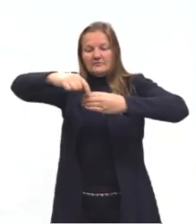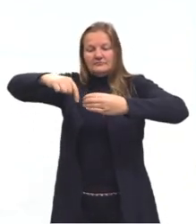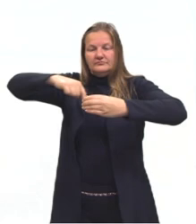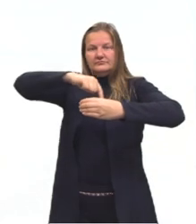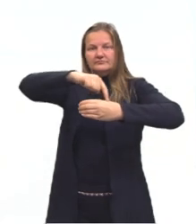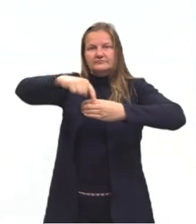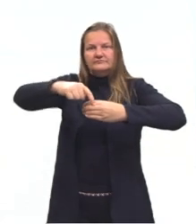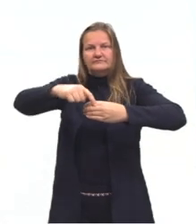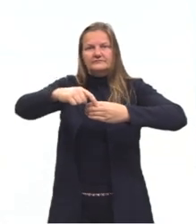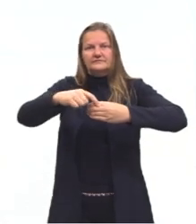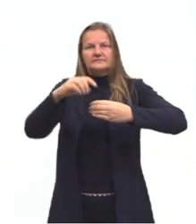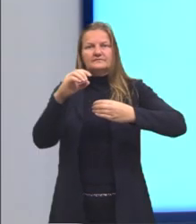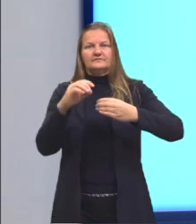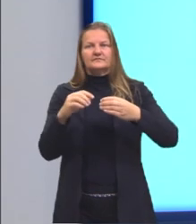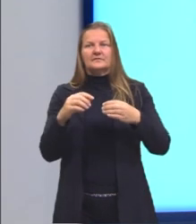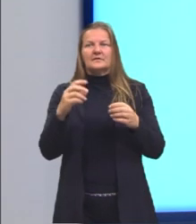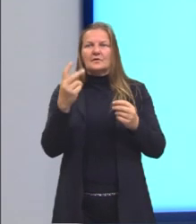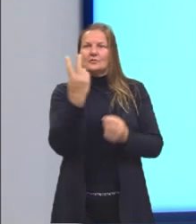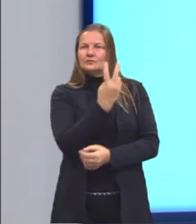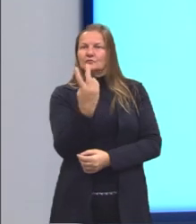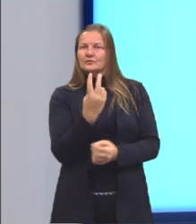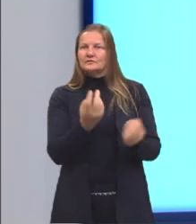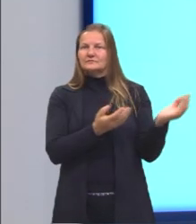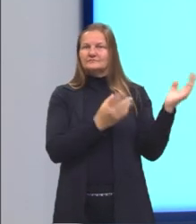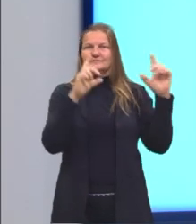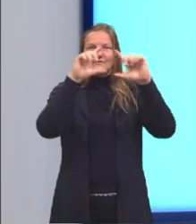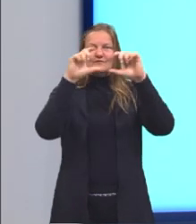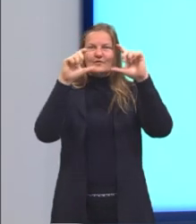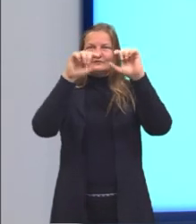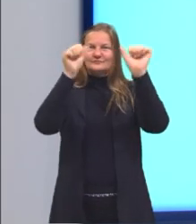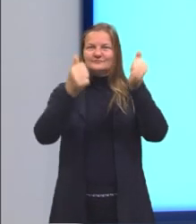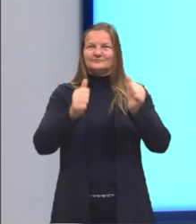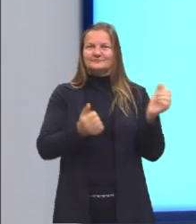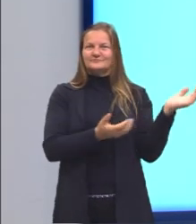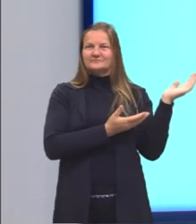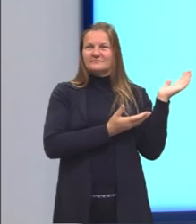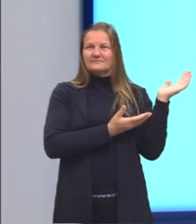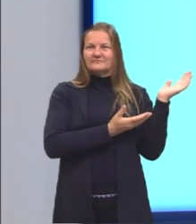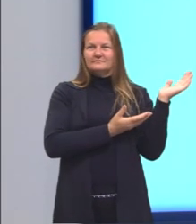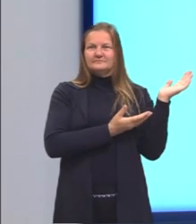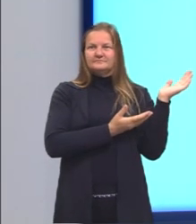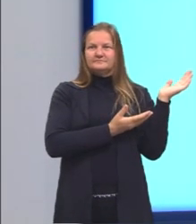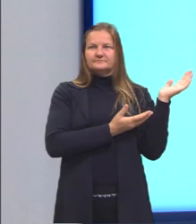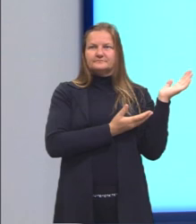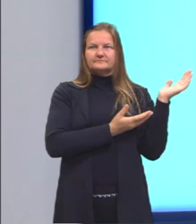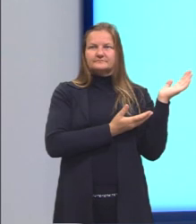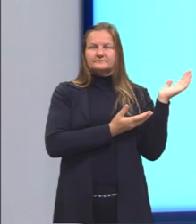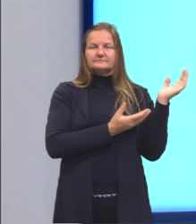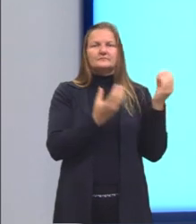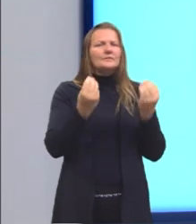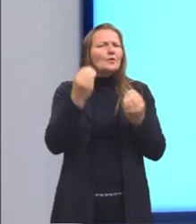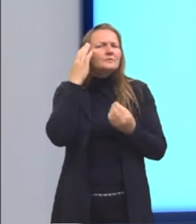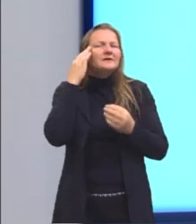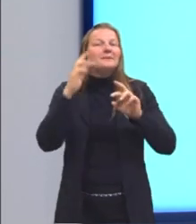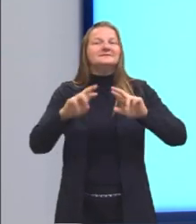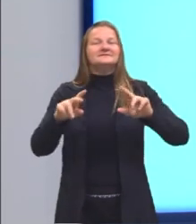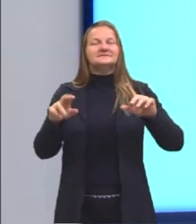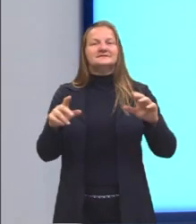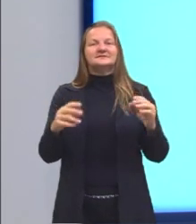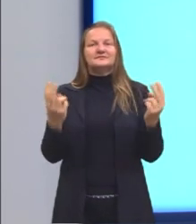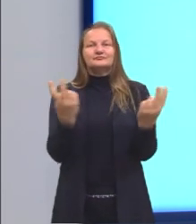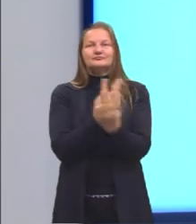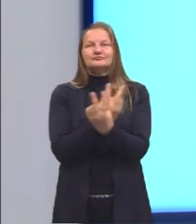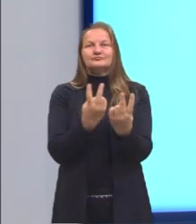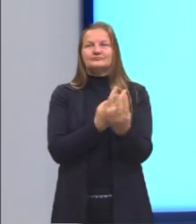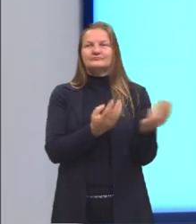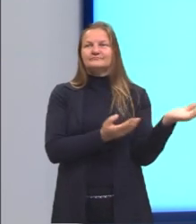Aqui nós temos duas imagens, o círculo e a circunferência. Como é que nós podemos diferenciar uma da outra?